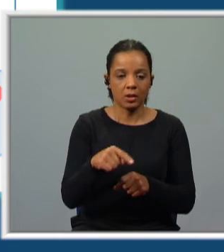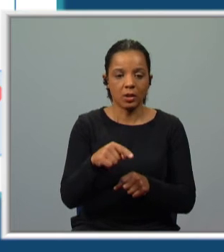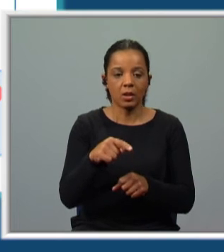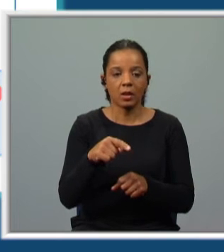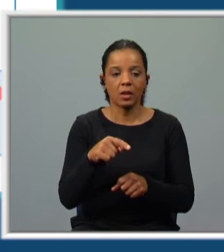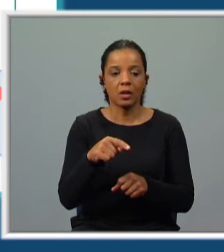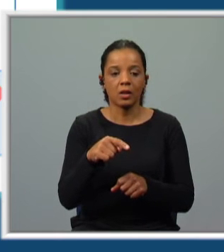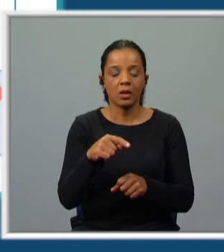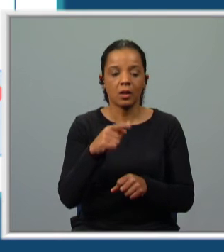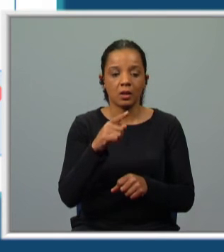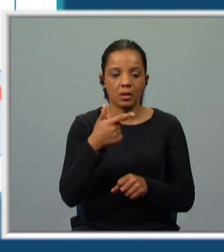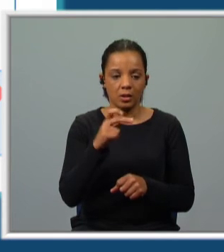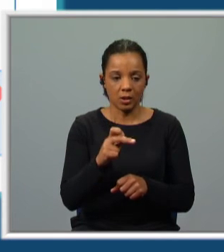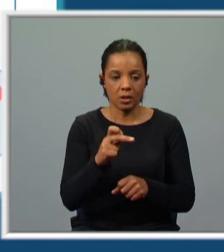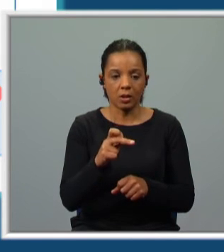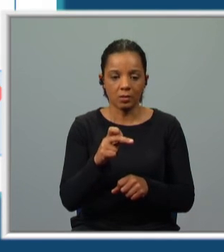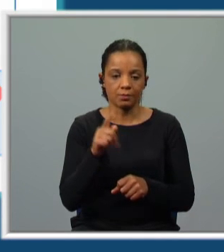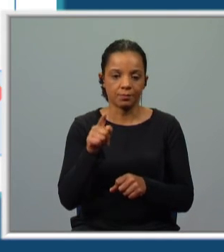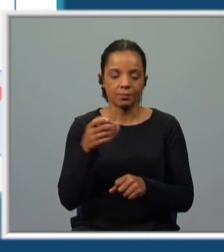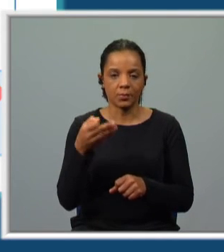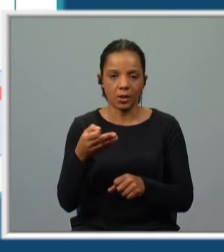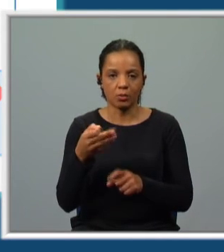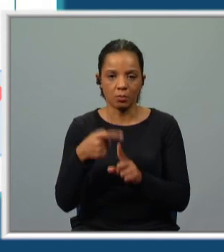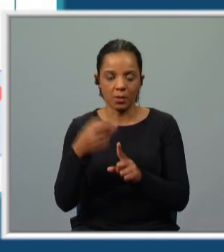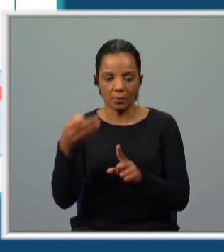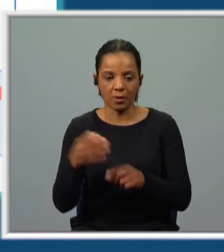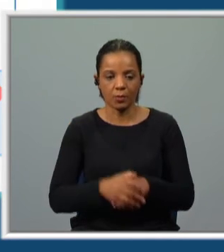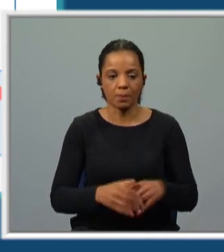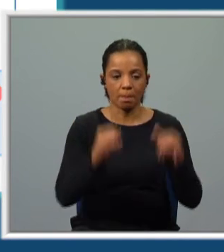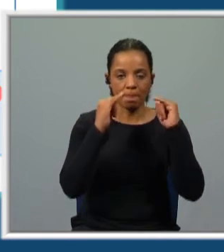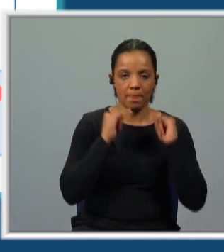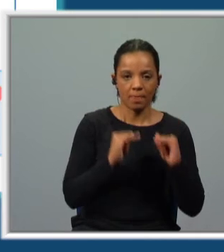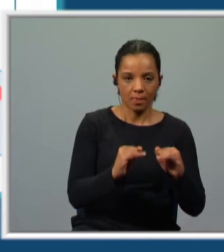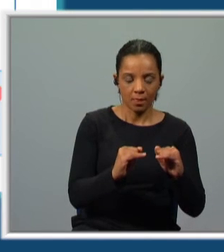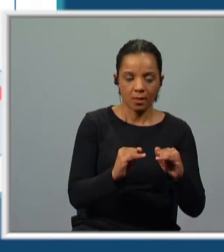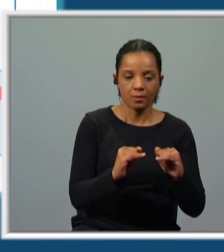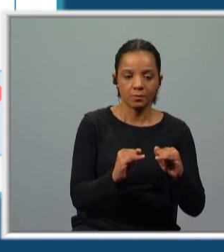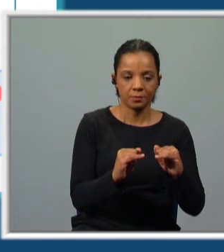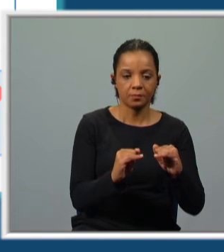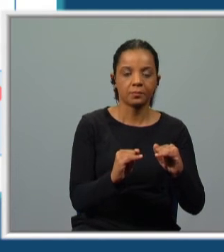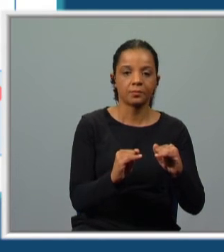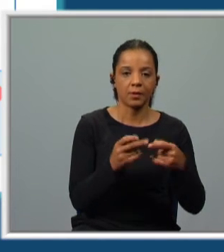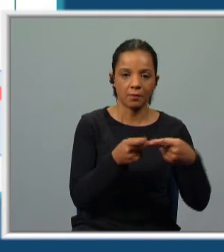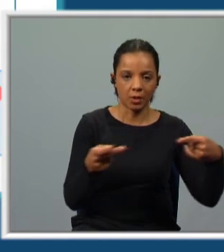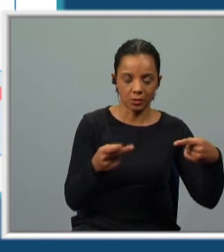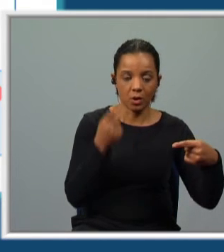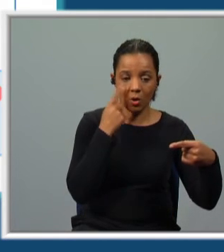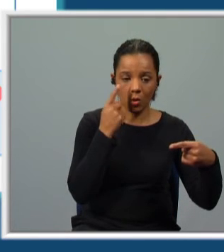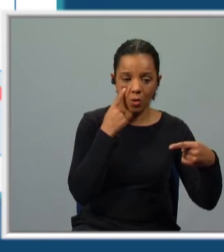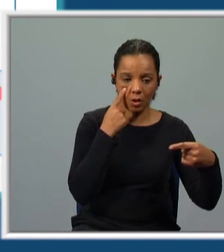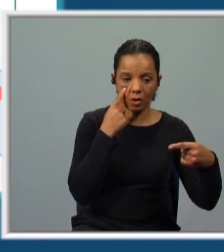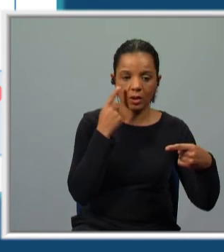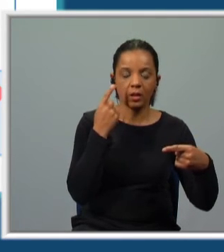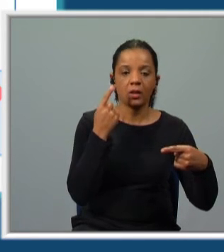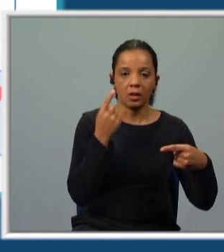outro exemplo semelhante. Portanto, pretérito mais que perfeito. O Adamastor tem esperado por Manuel. Repara que este